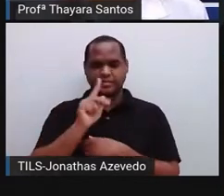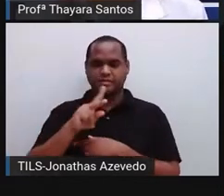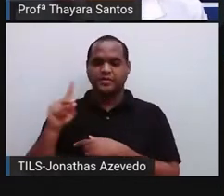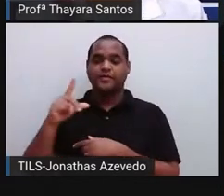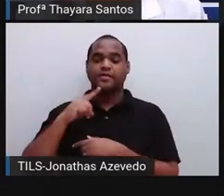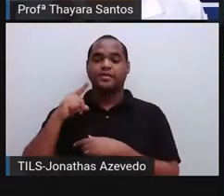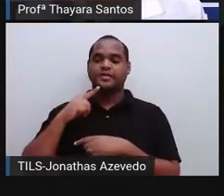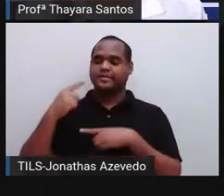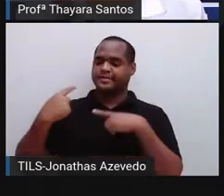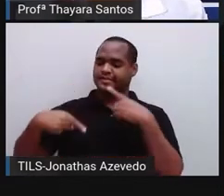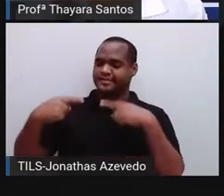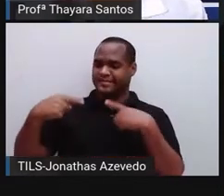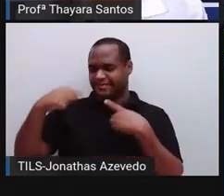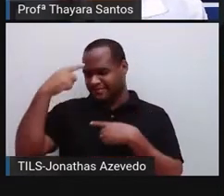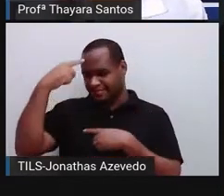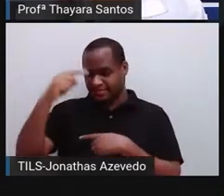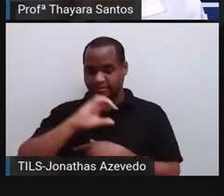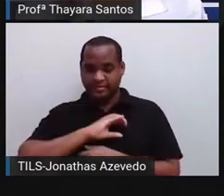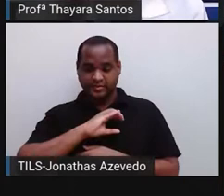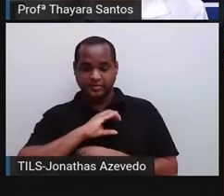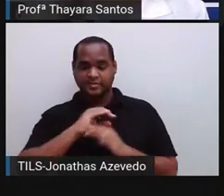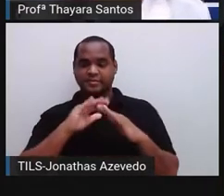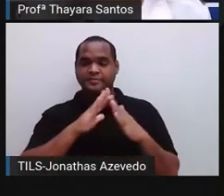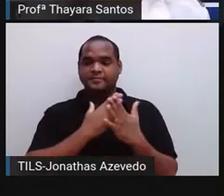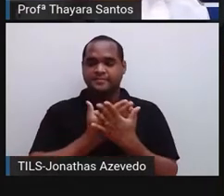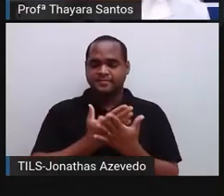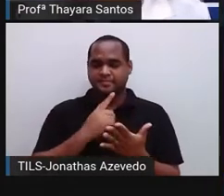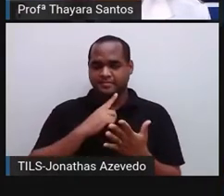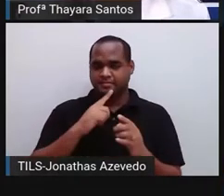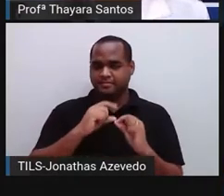para discutir com os colegas também durante as aulas, isso é muito legal.